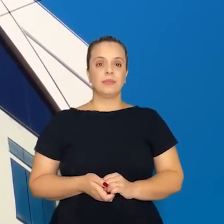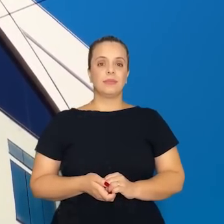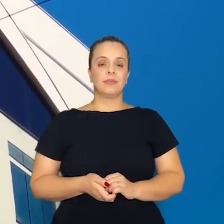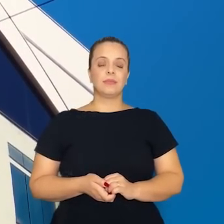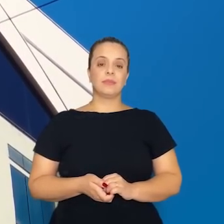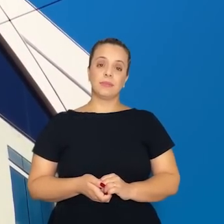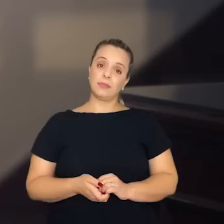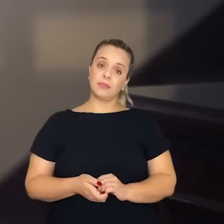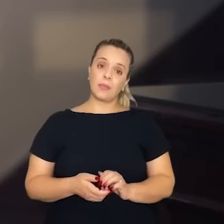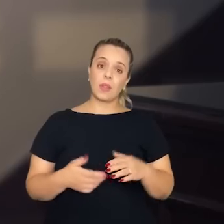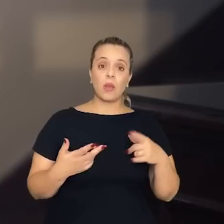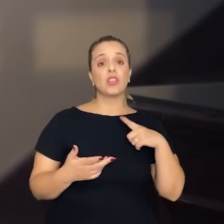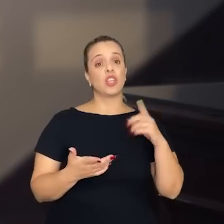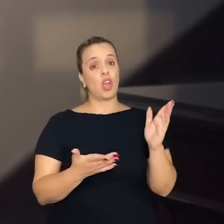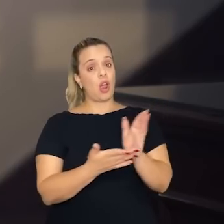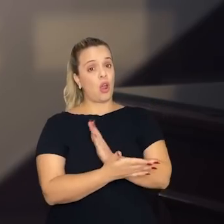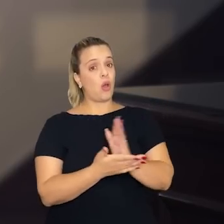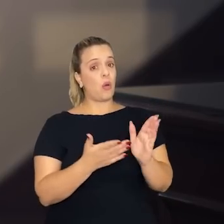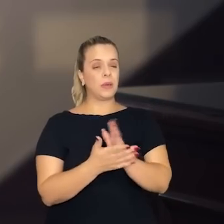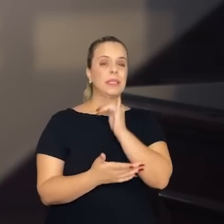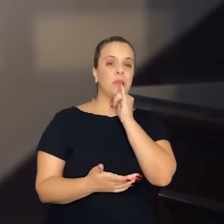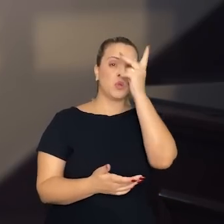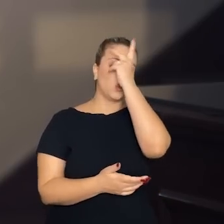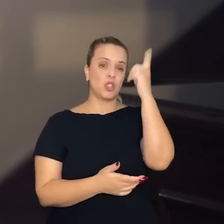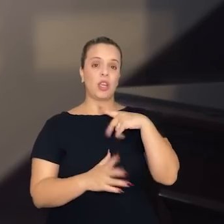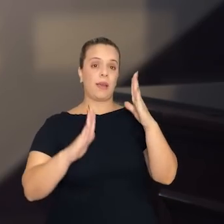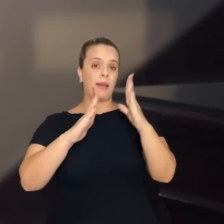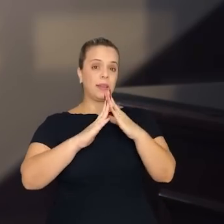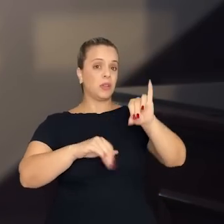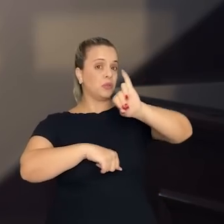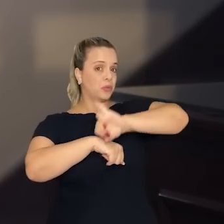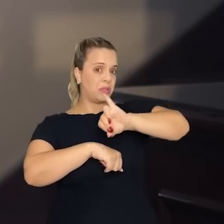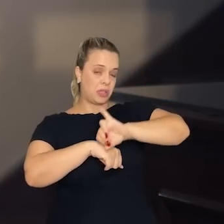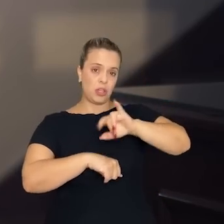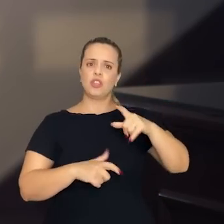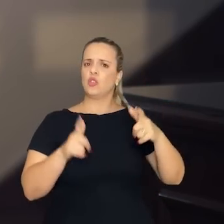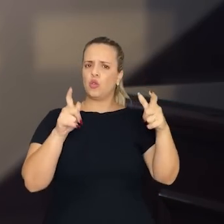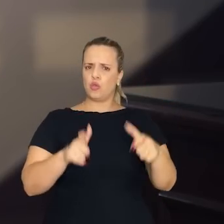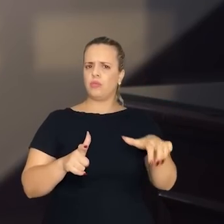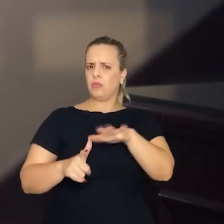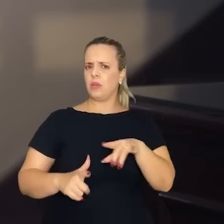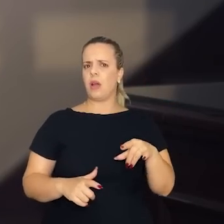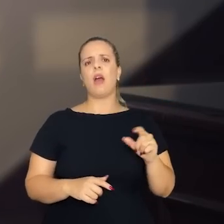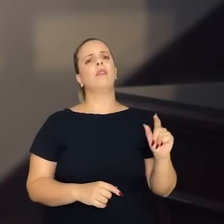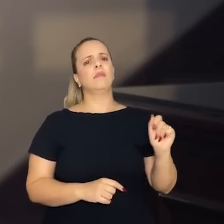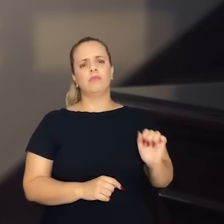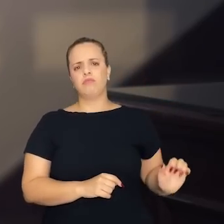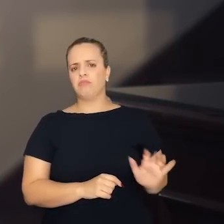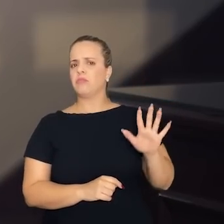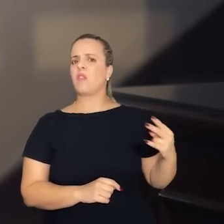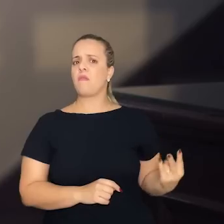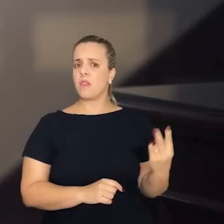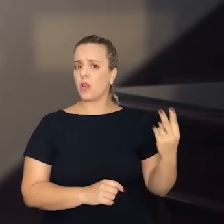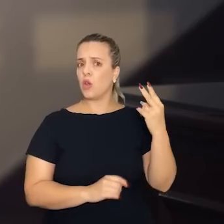Quem tinha imóvel no centro da cidade tinha, sim, uma área extremamente valorizada e os